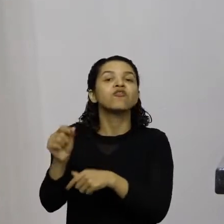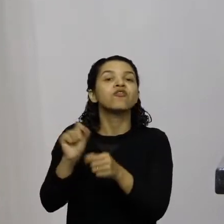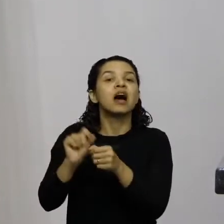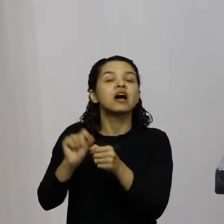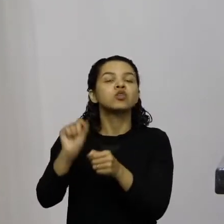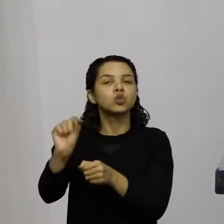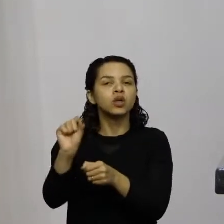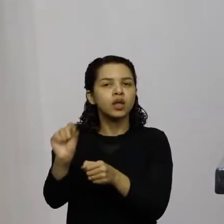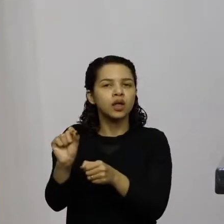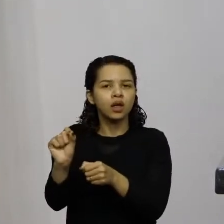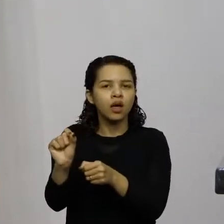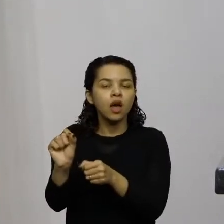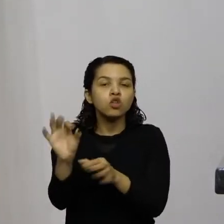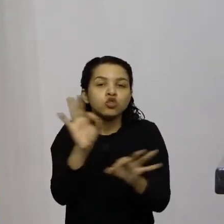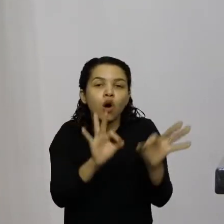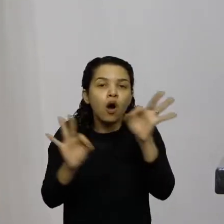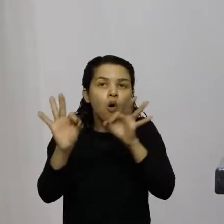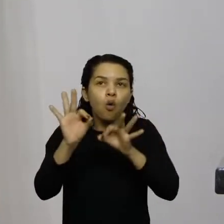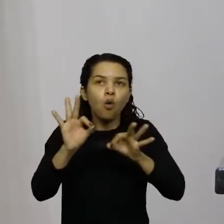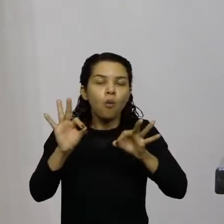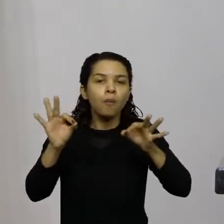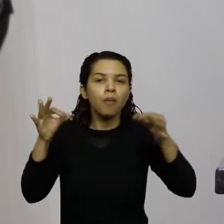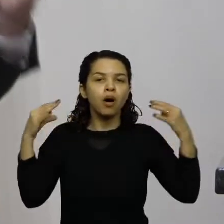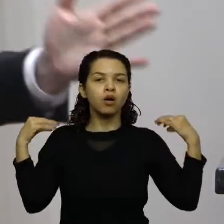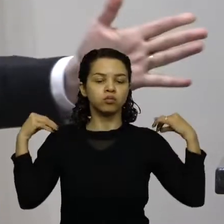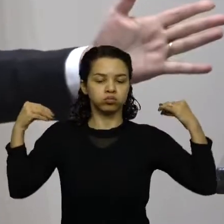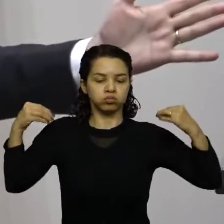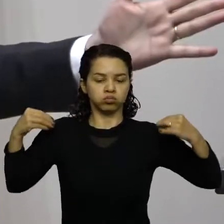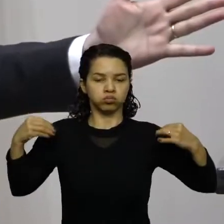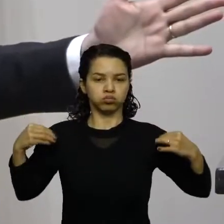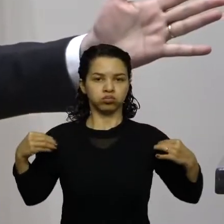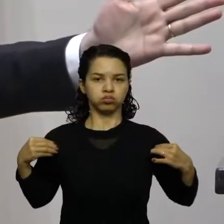toga do ministro quando vai à sessão